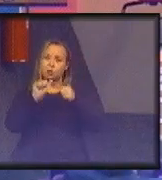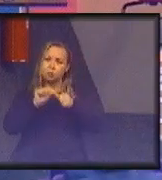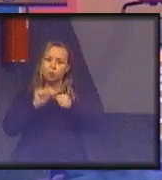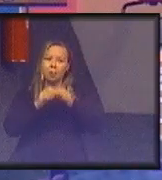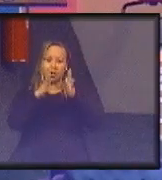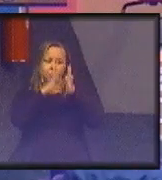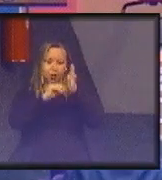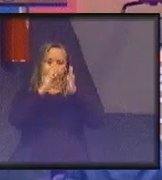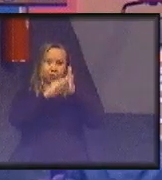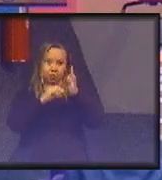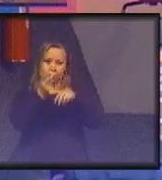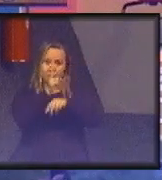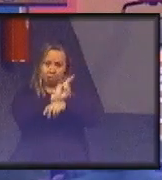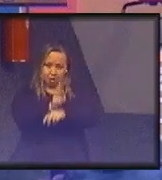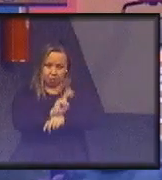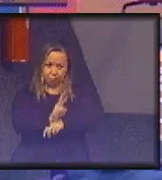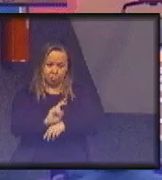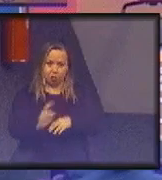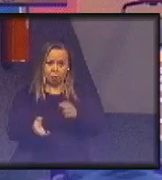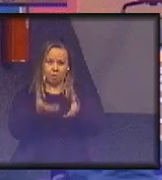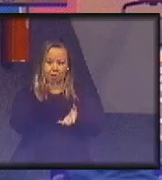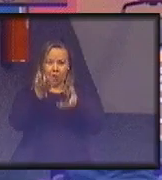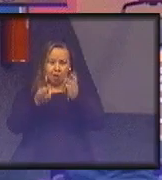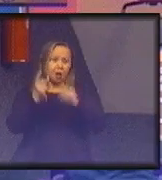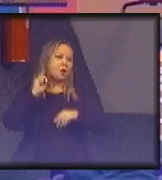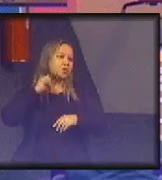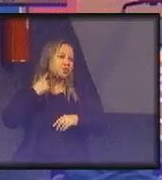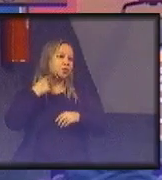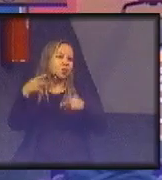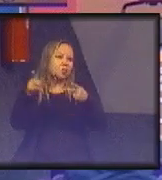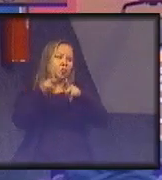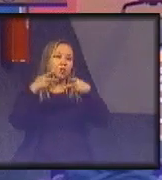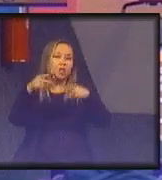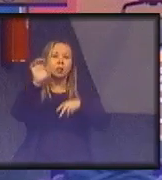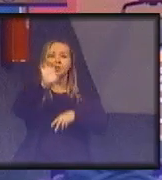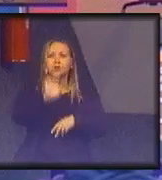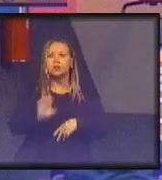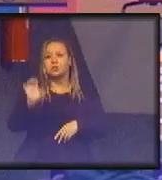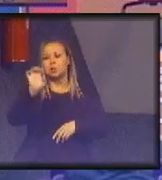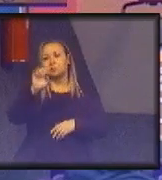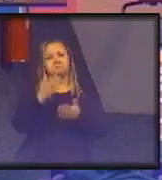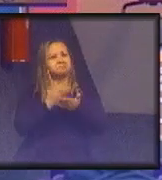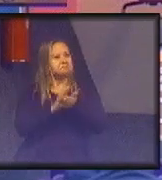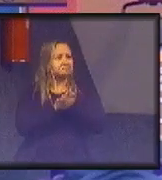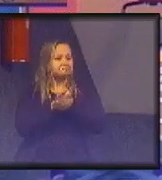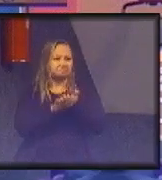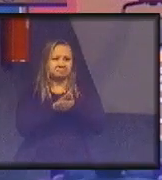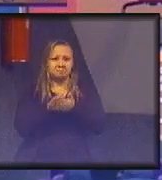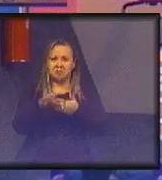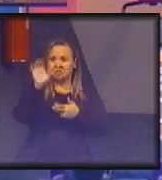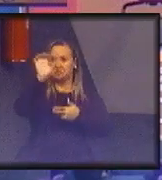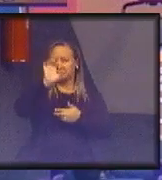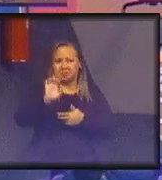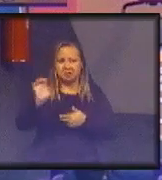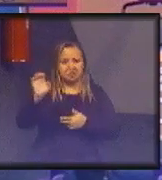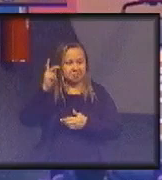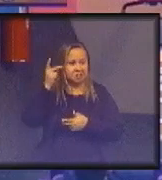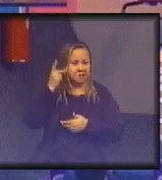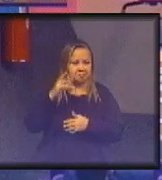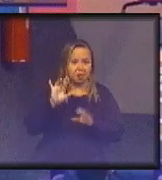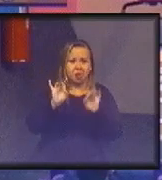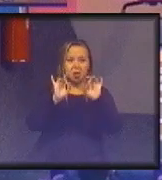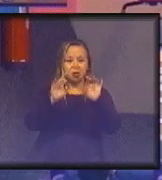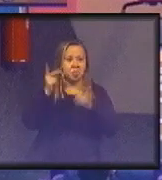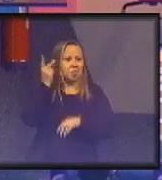Quem monitora a poluição do ar são os estados. Nenhum estado, fora o estado de São Paulo, monitora